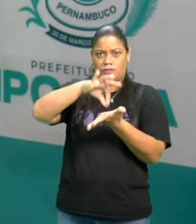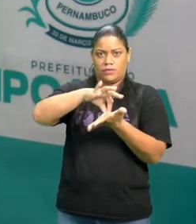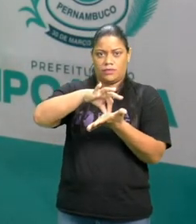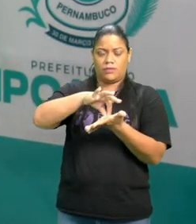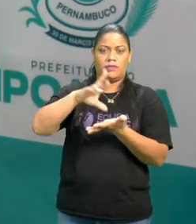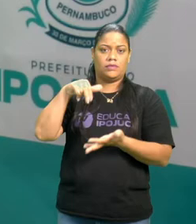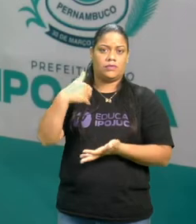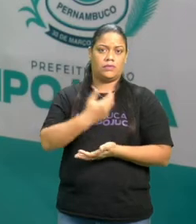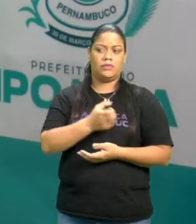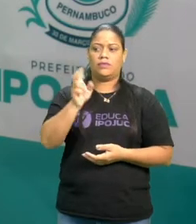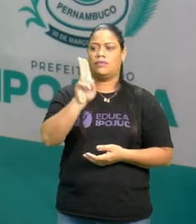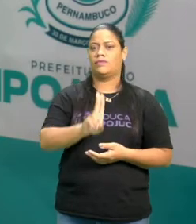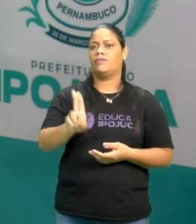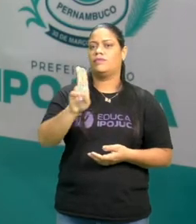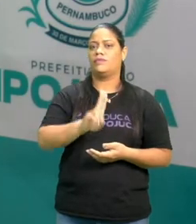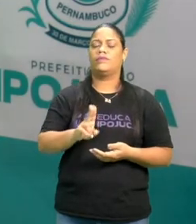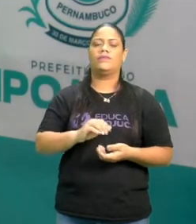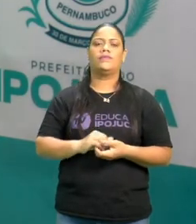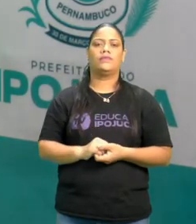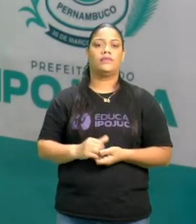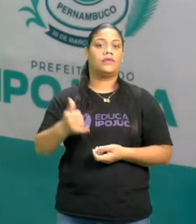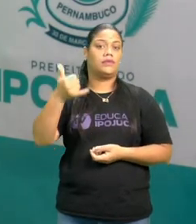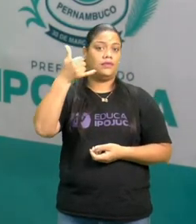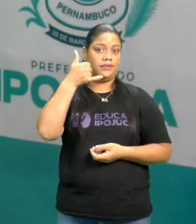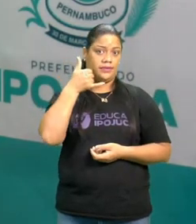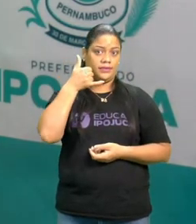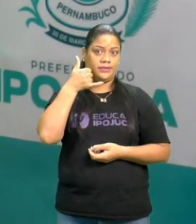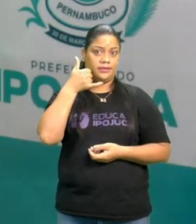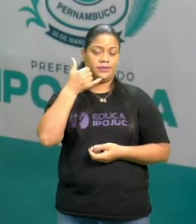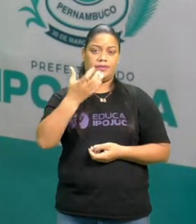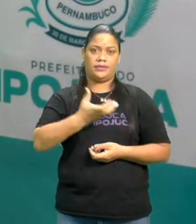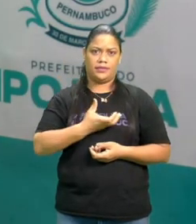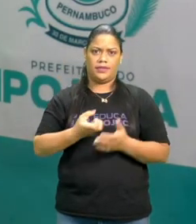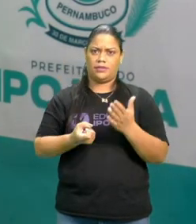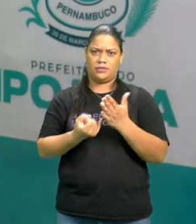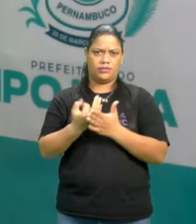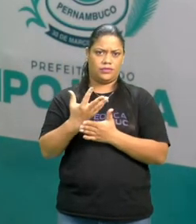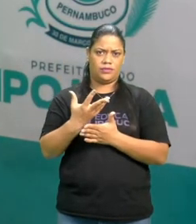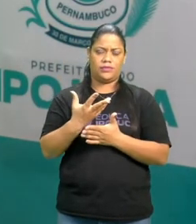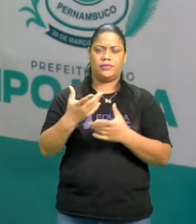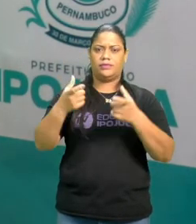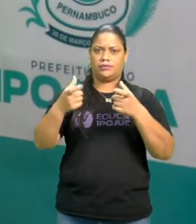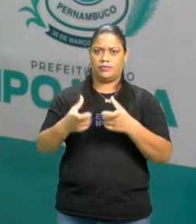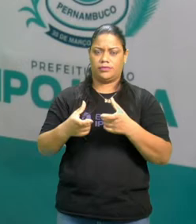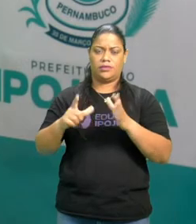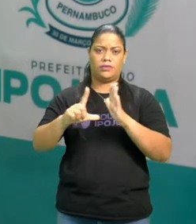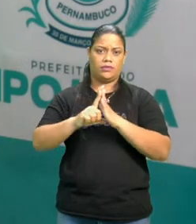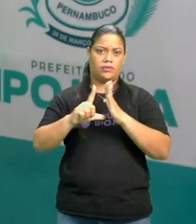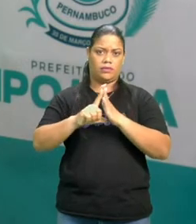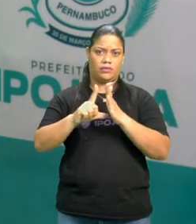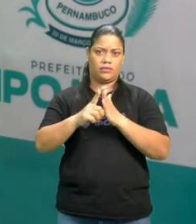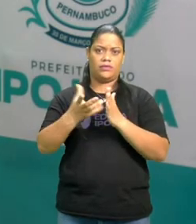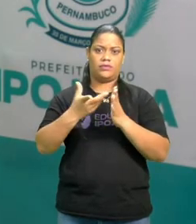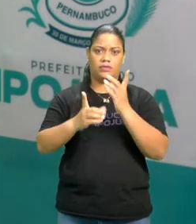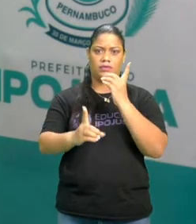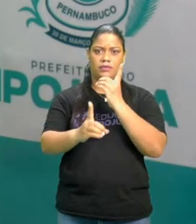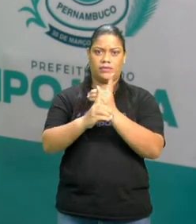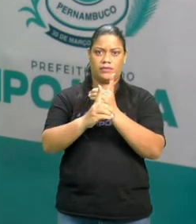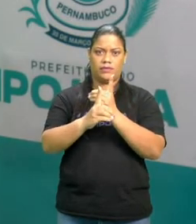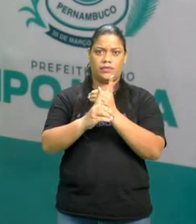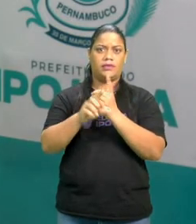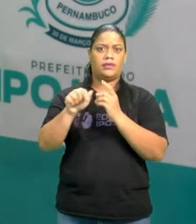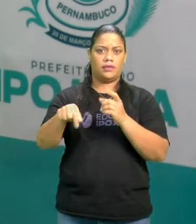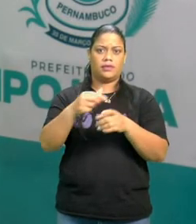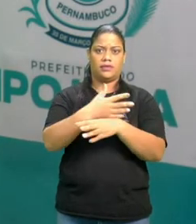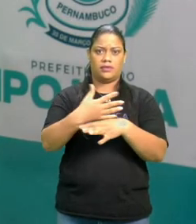a gente utiliza através do nosso celular, quando a gente quer descobrir algum endereço, uma loja que você quer encontrar aqui